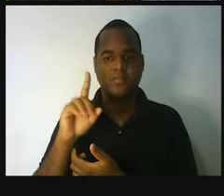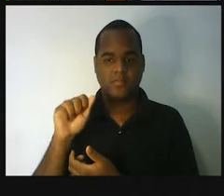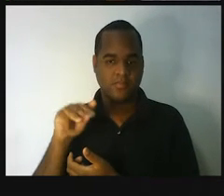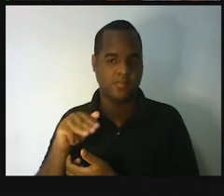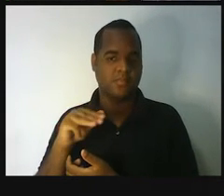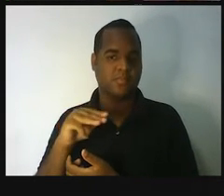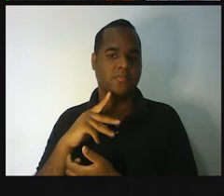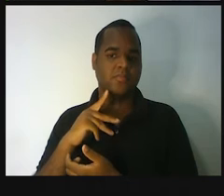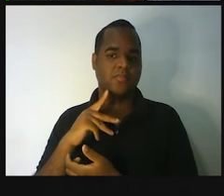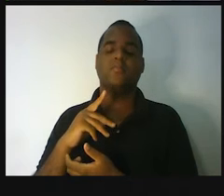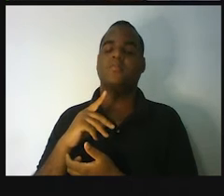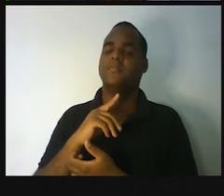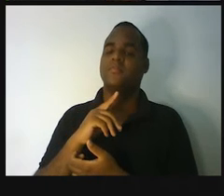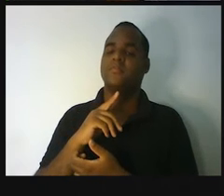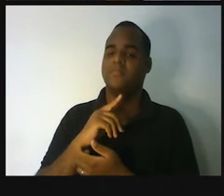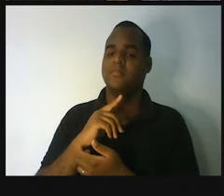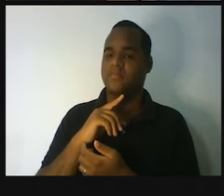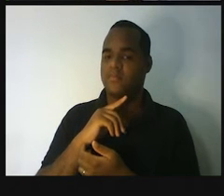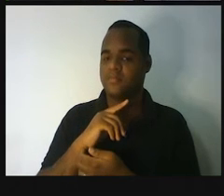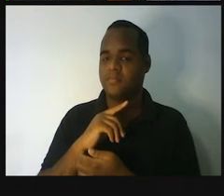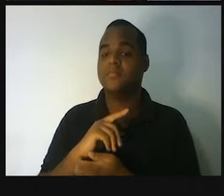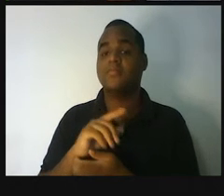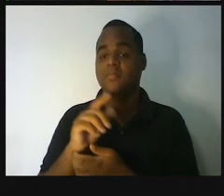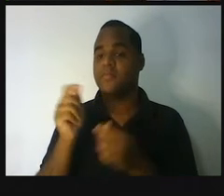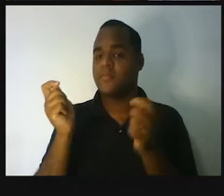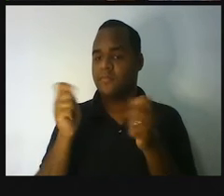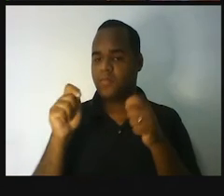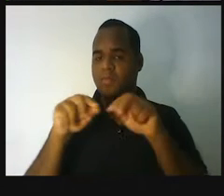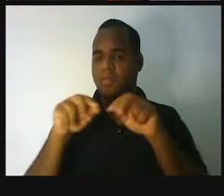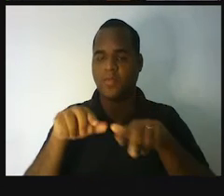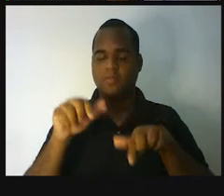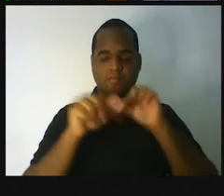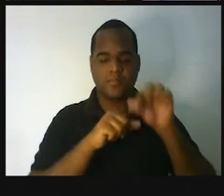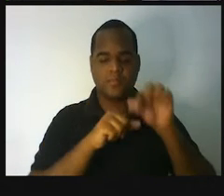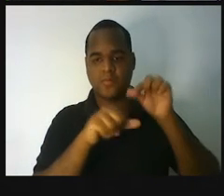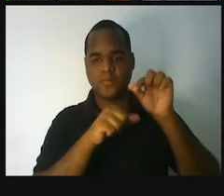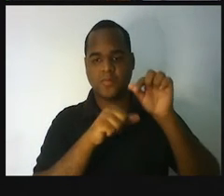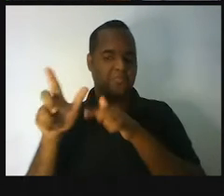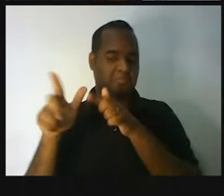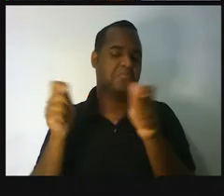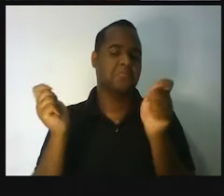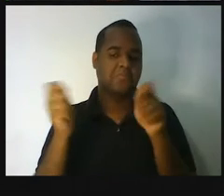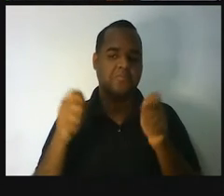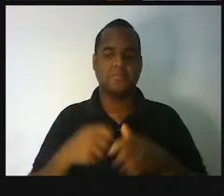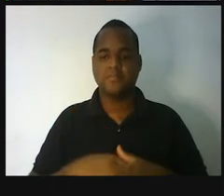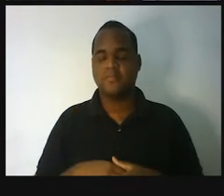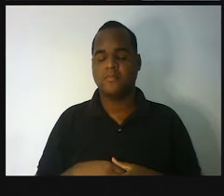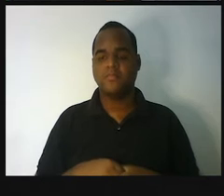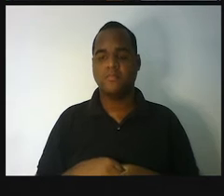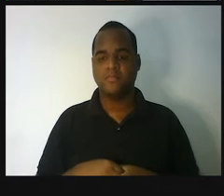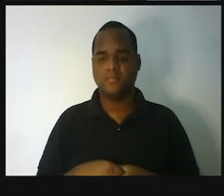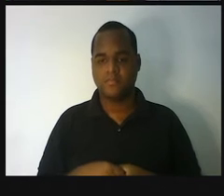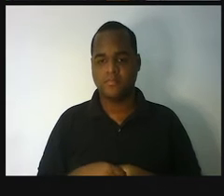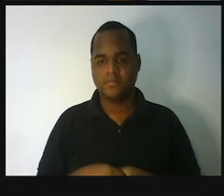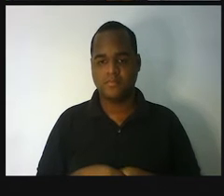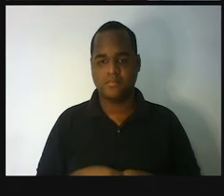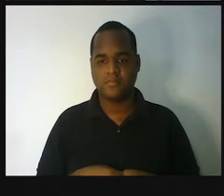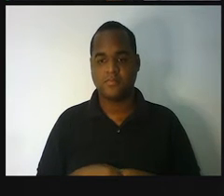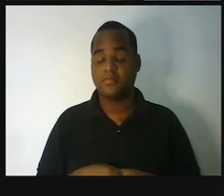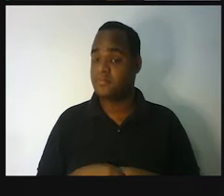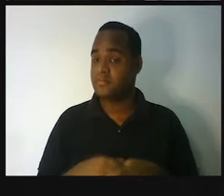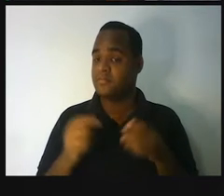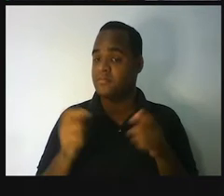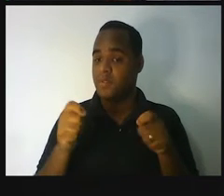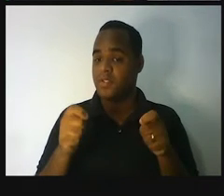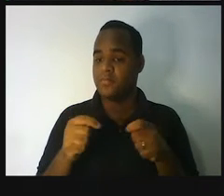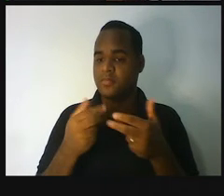quilômetro. Qualquer unidade de medida pode ser transformada nas outras, tá bom? Tá, e é isso que a gente vai aprender agora